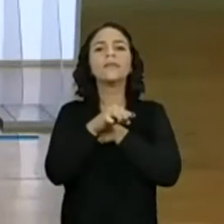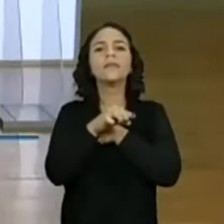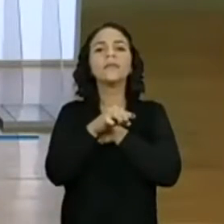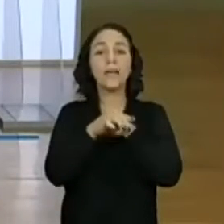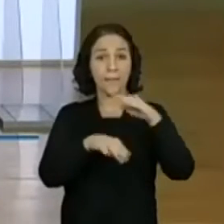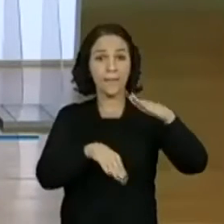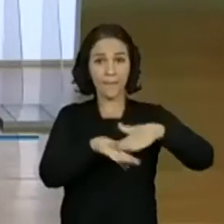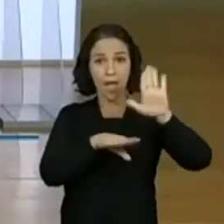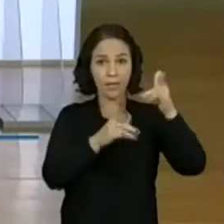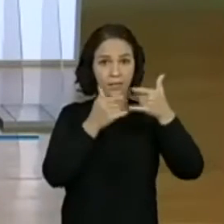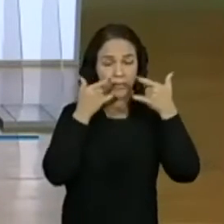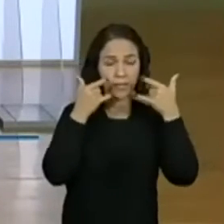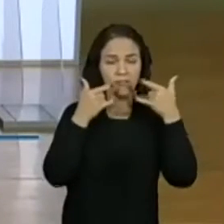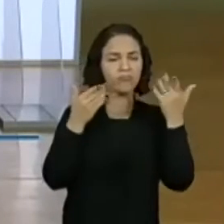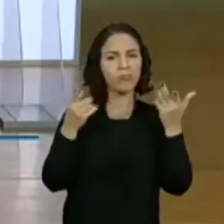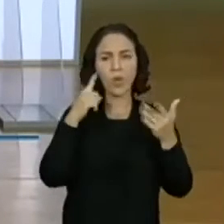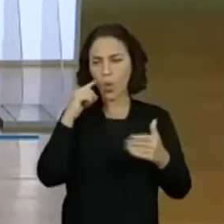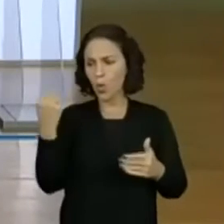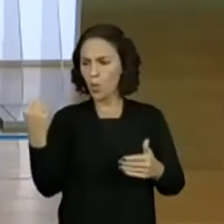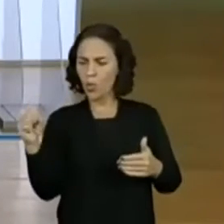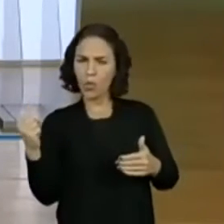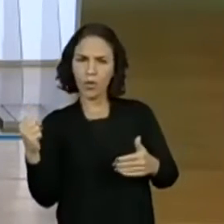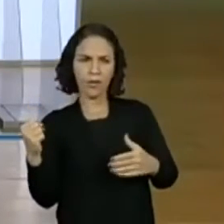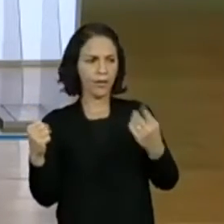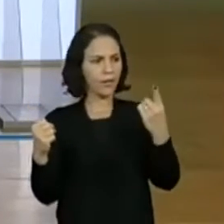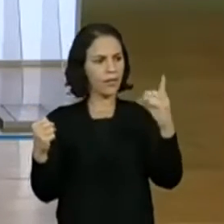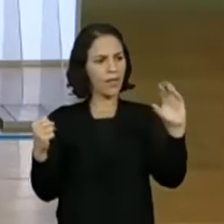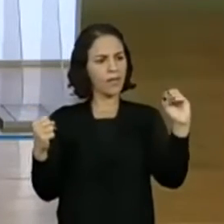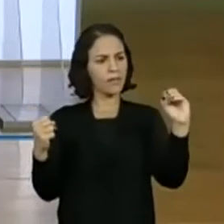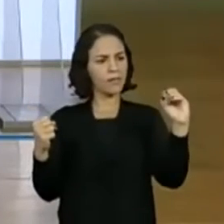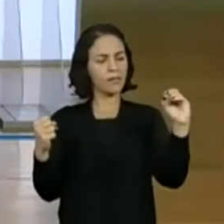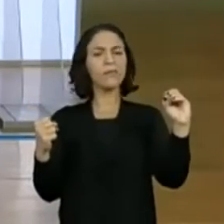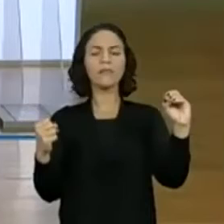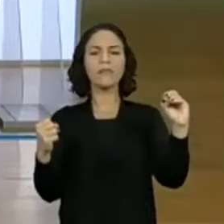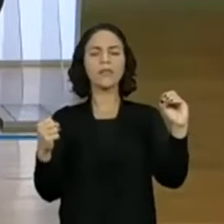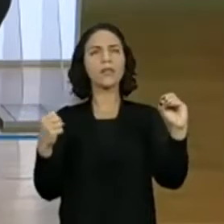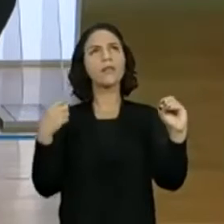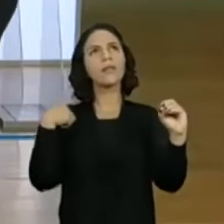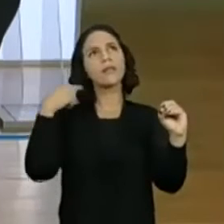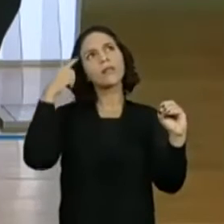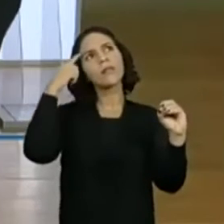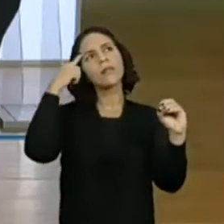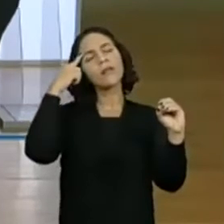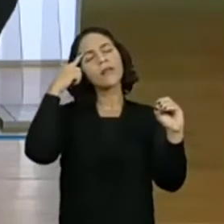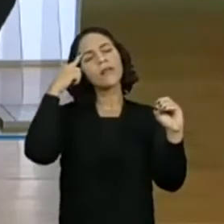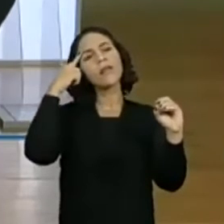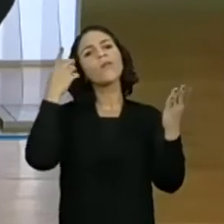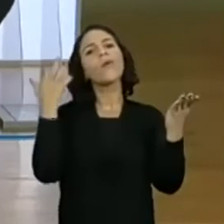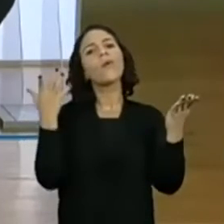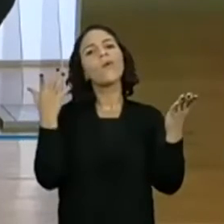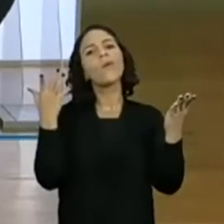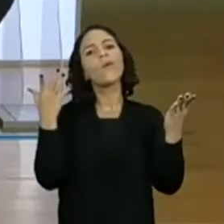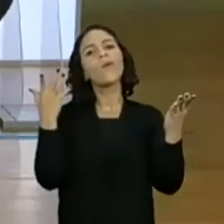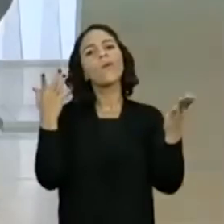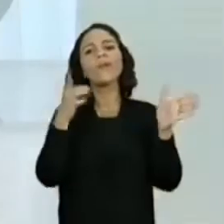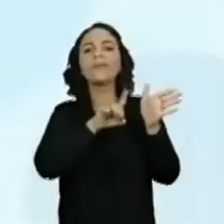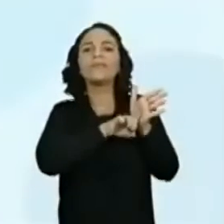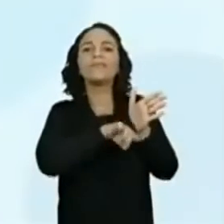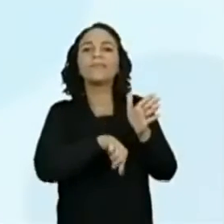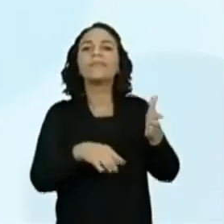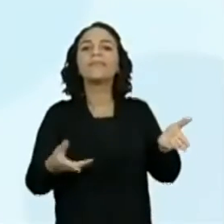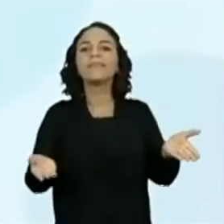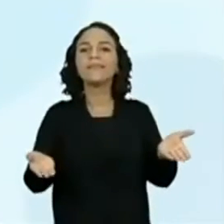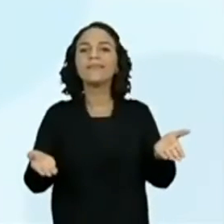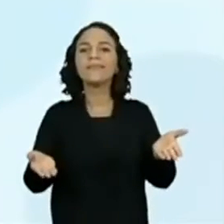tinha oito, de oito para dez, quantas, pessoal? Vamos ver, olha, já vem as respostas. A Prolaurita falou, eu acertei, isso